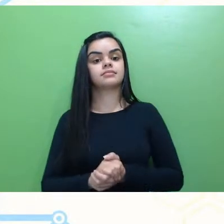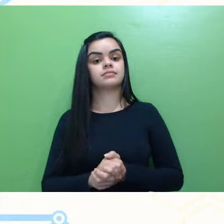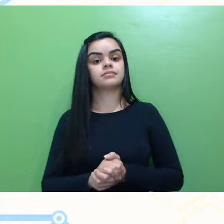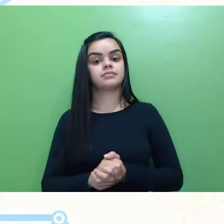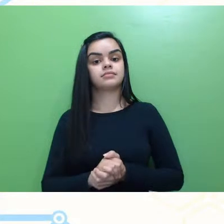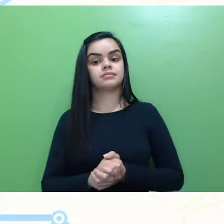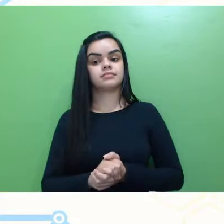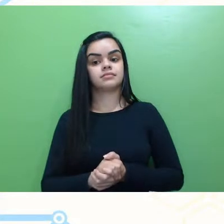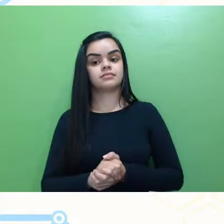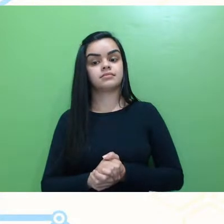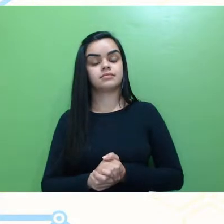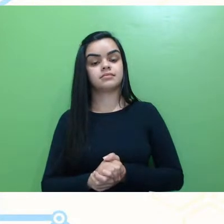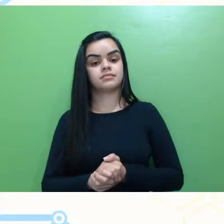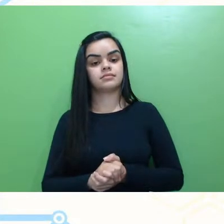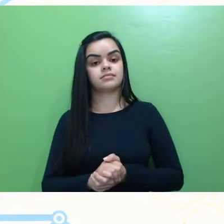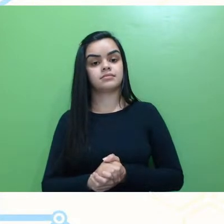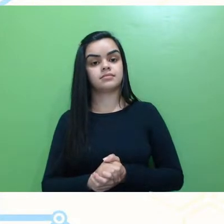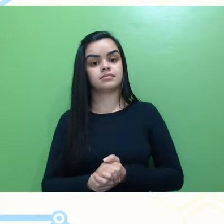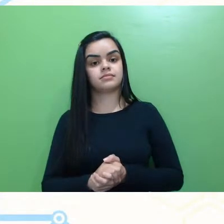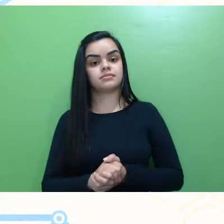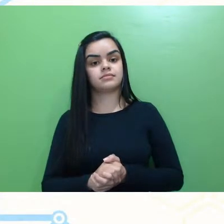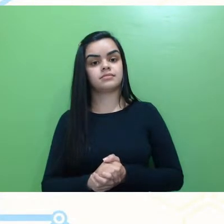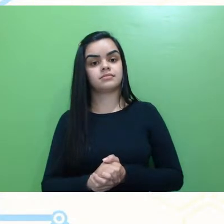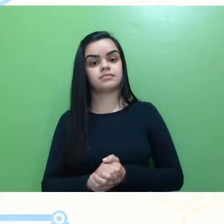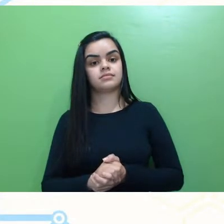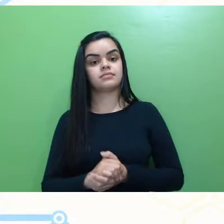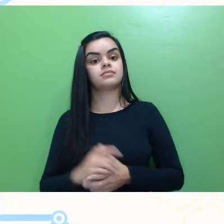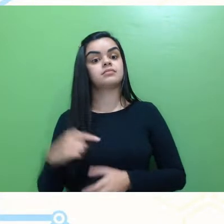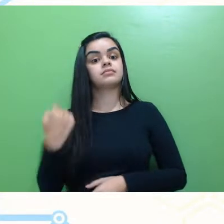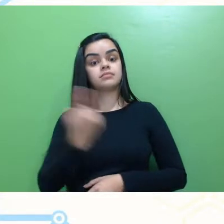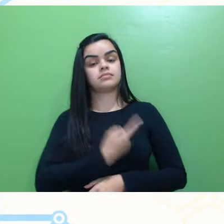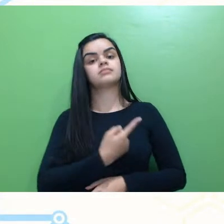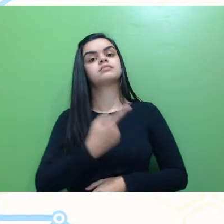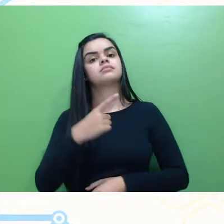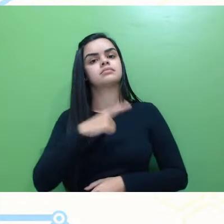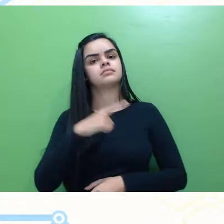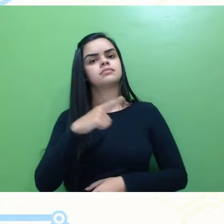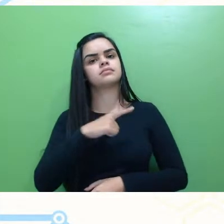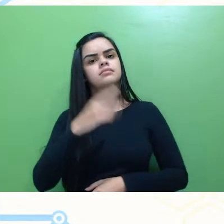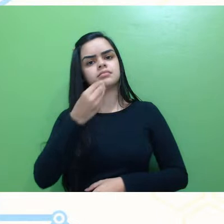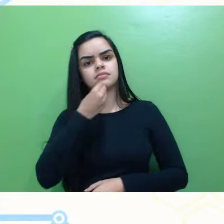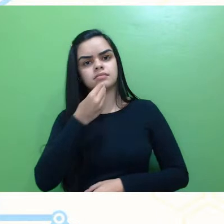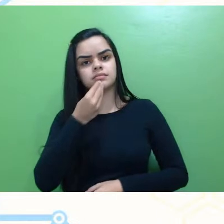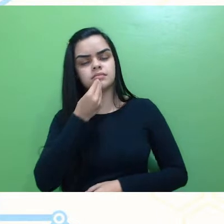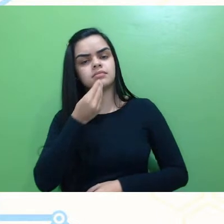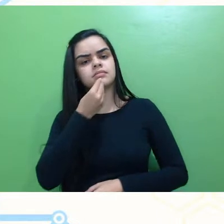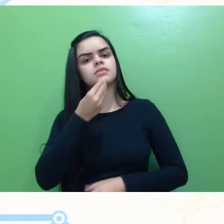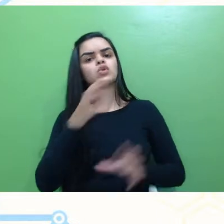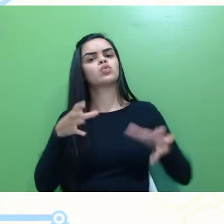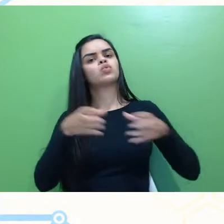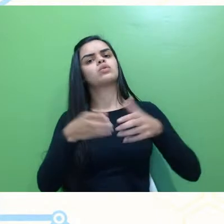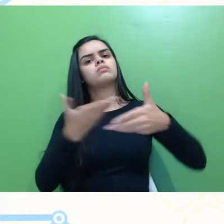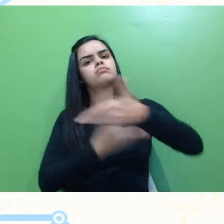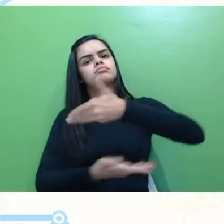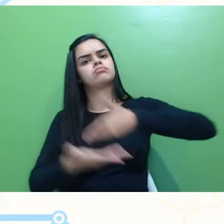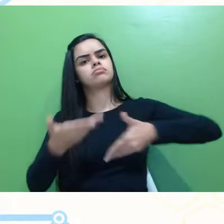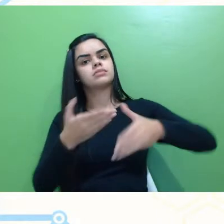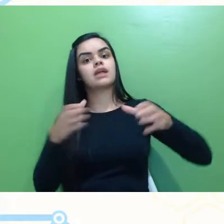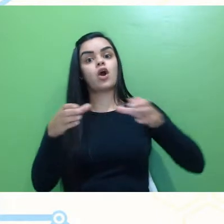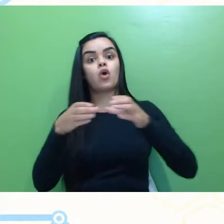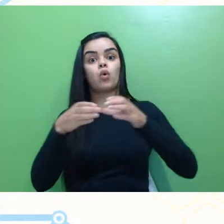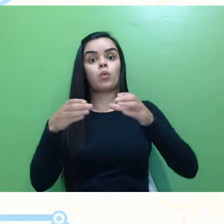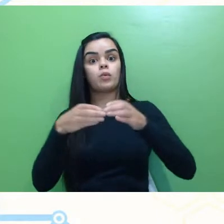ele, a gente privilegiou, na verdade, esse envolvimento coletivo da comunidade,